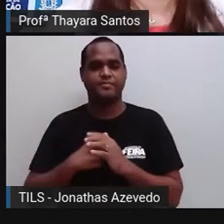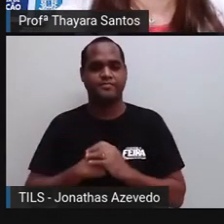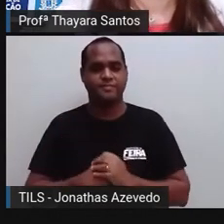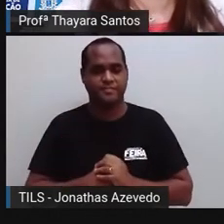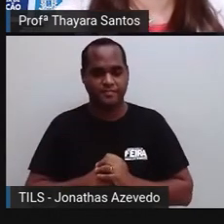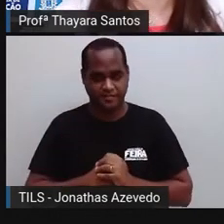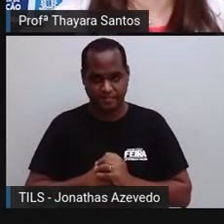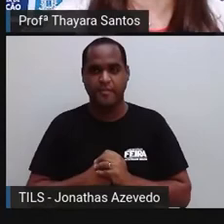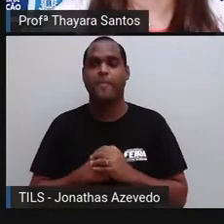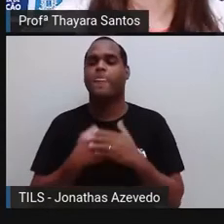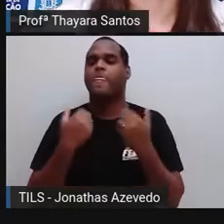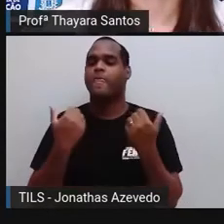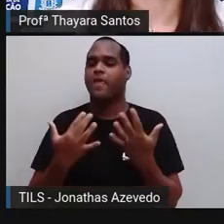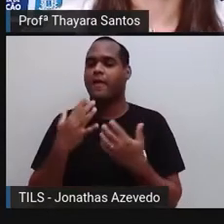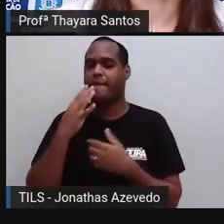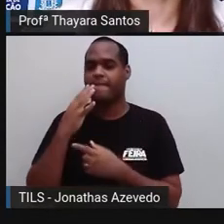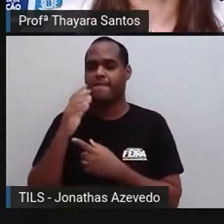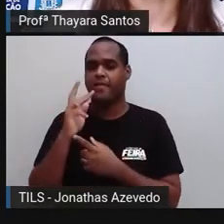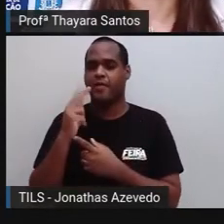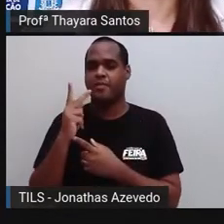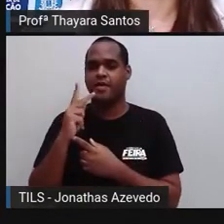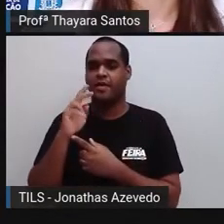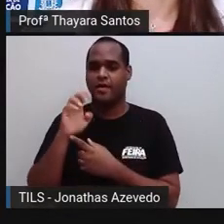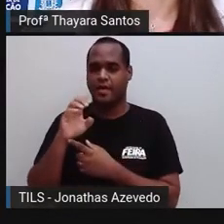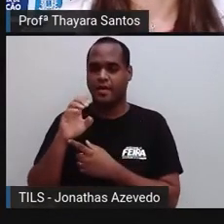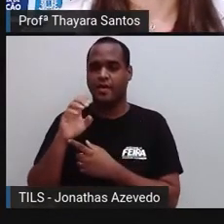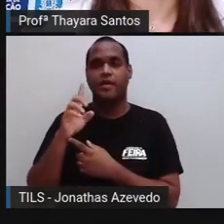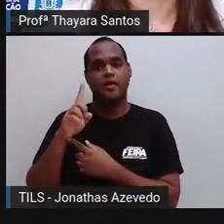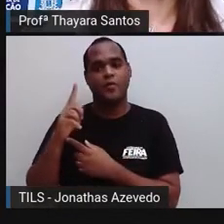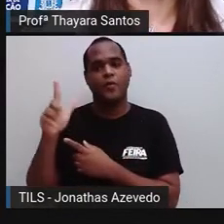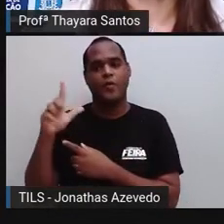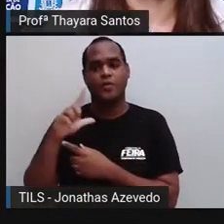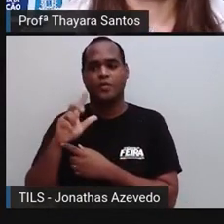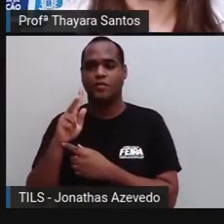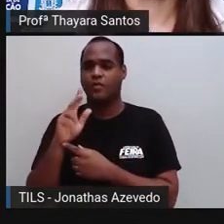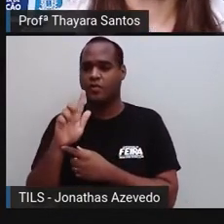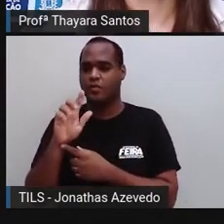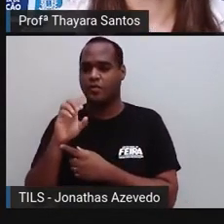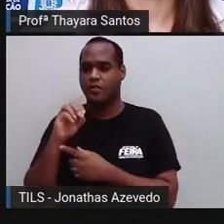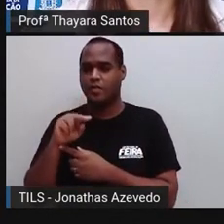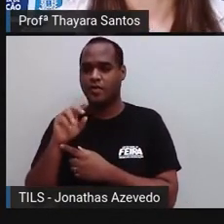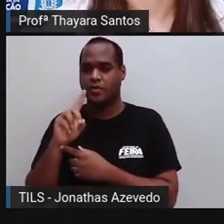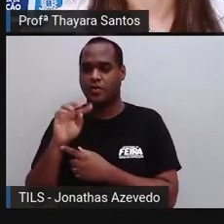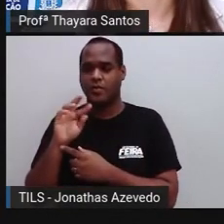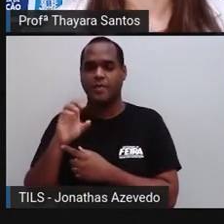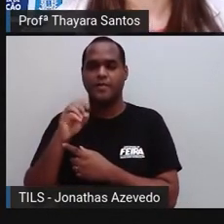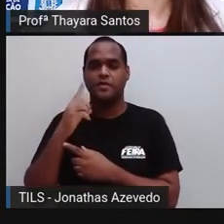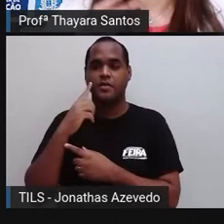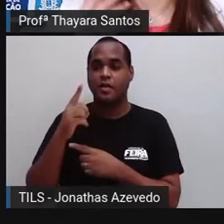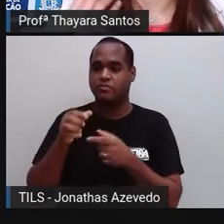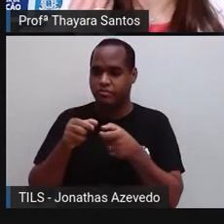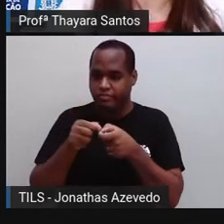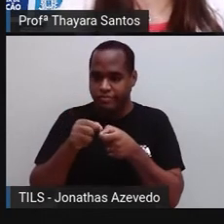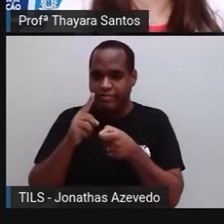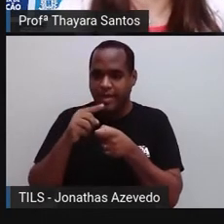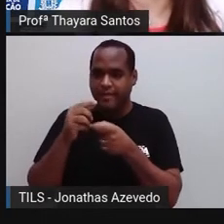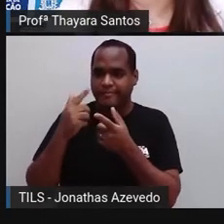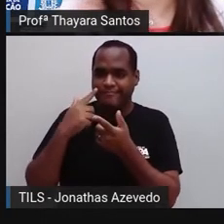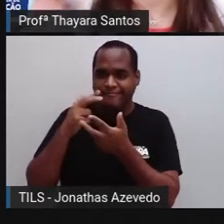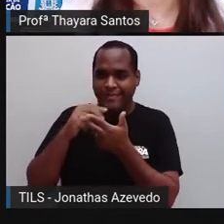O hormônio folículo estimulante e o hormônio luteinizante, eles vão estimular os testículos a produzirem os